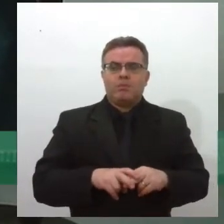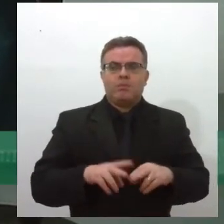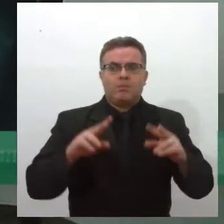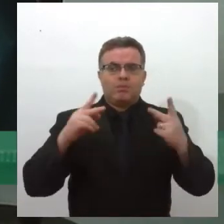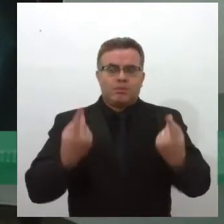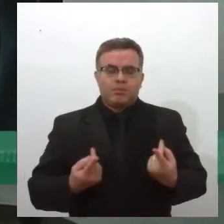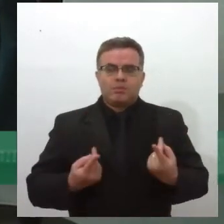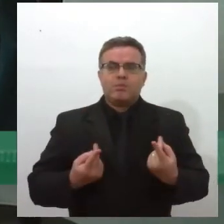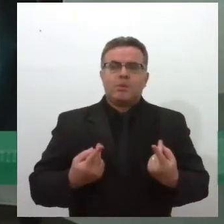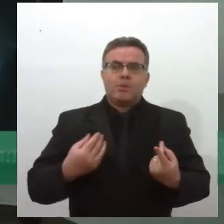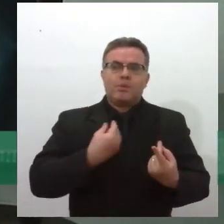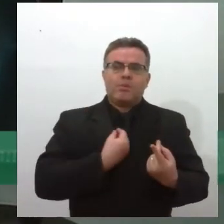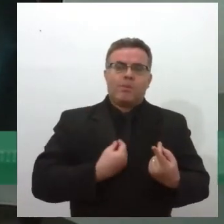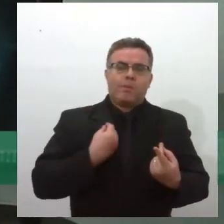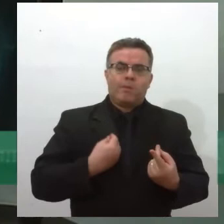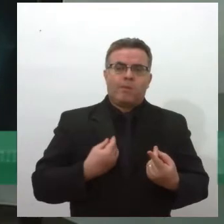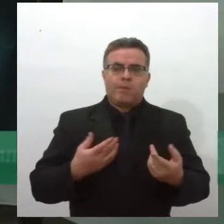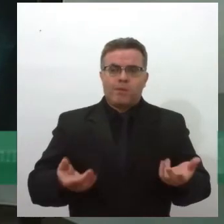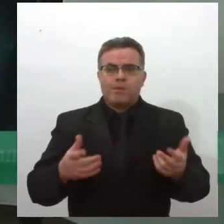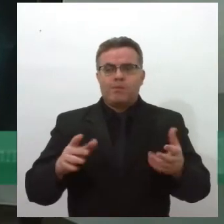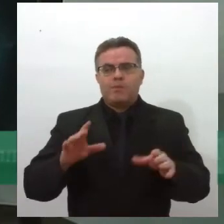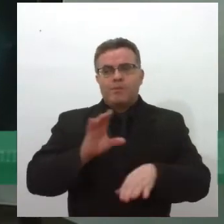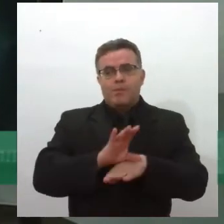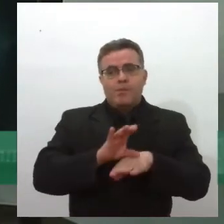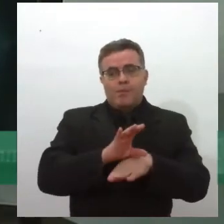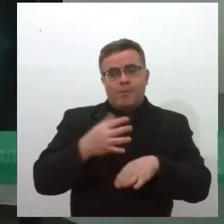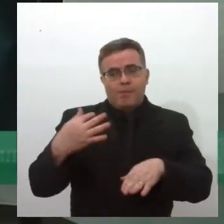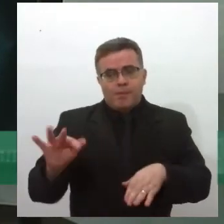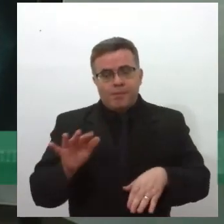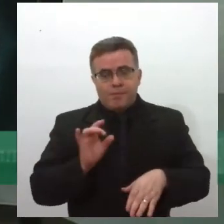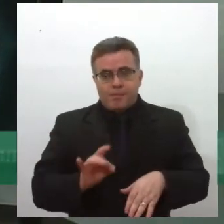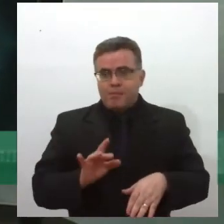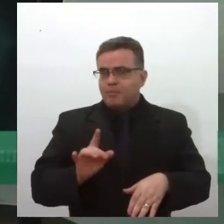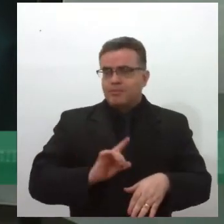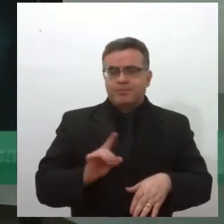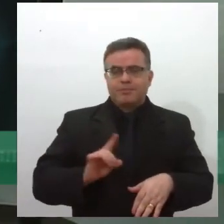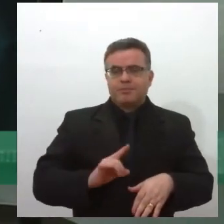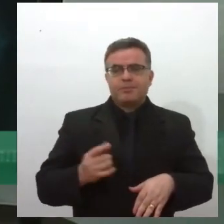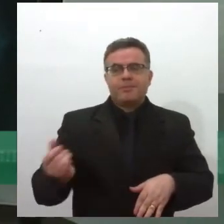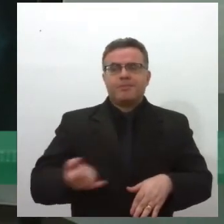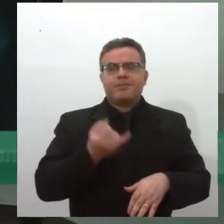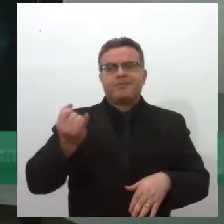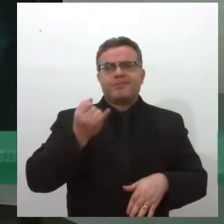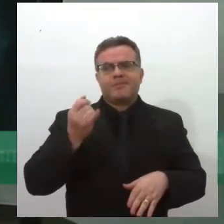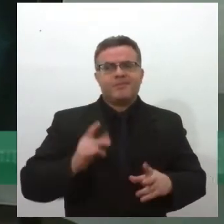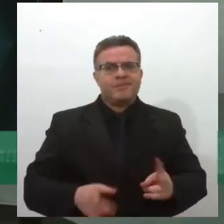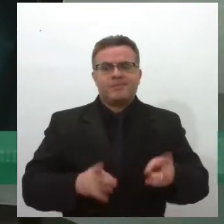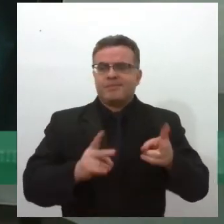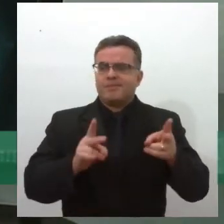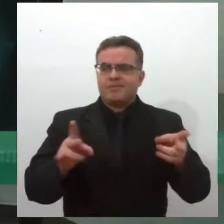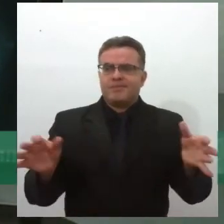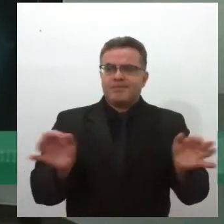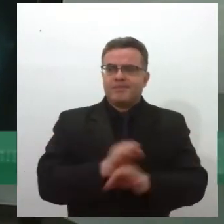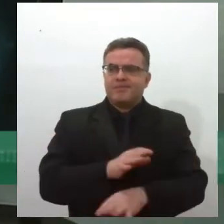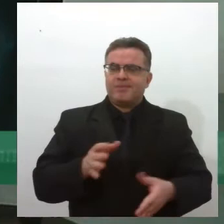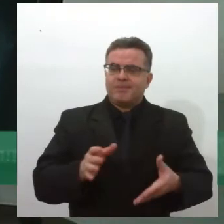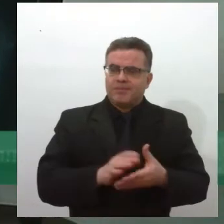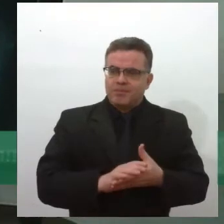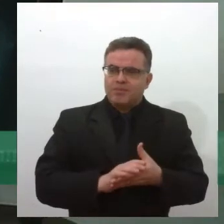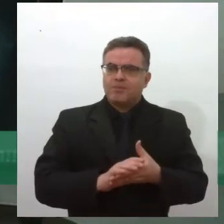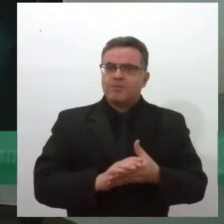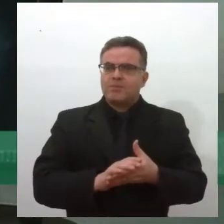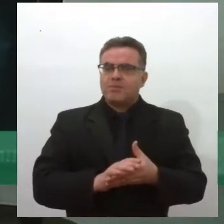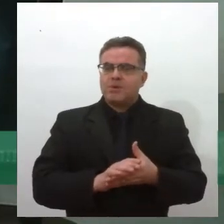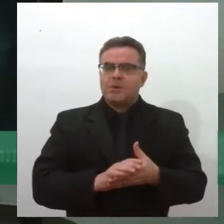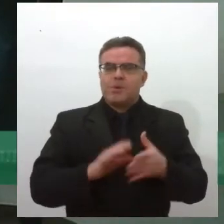intervivos. Não só a Constituição Federal, mas é importante, eu queria a avaliação de vocês dois sobre a divulgação de